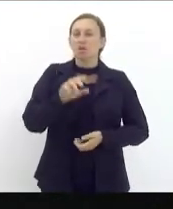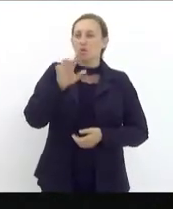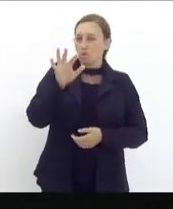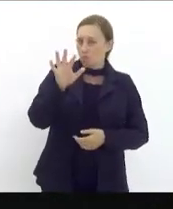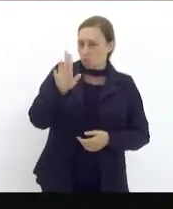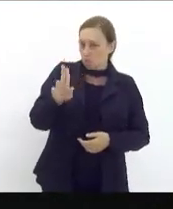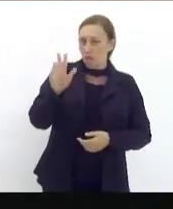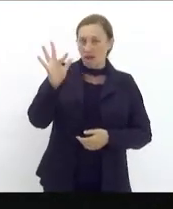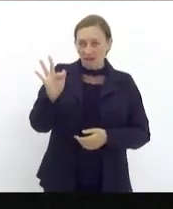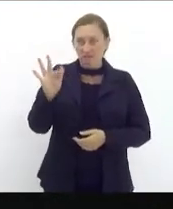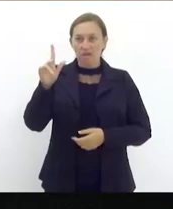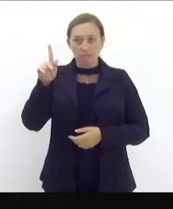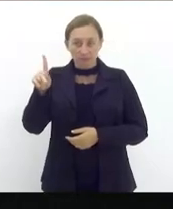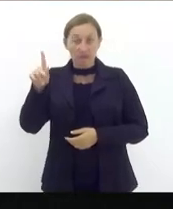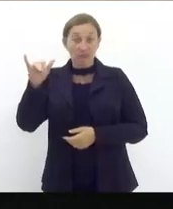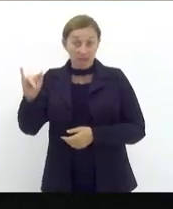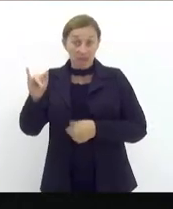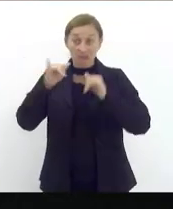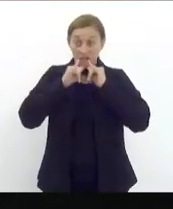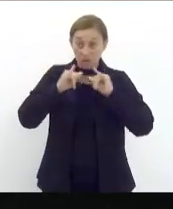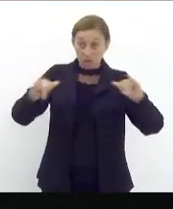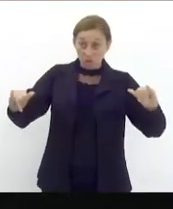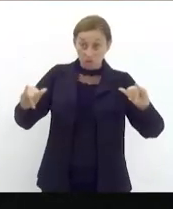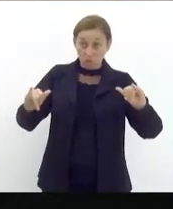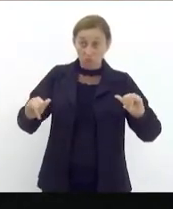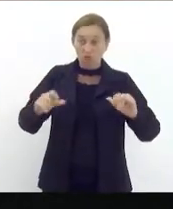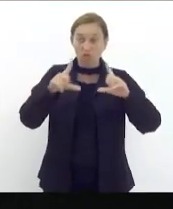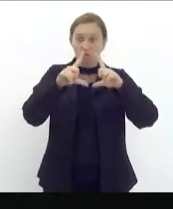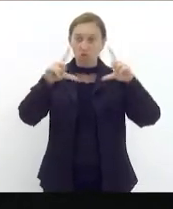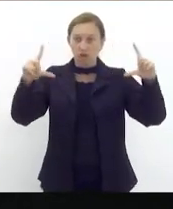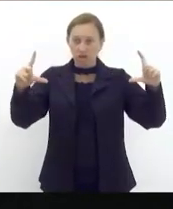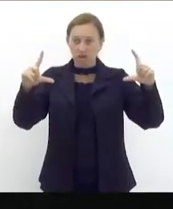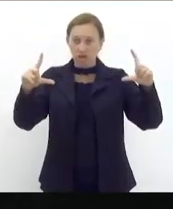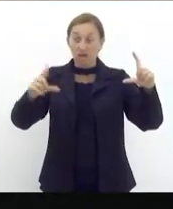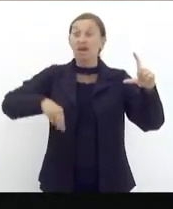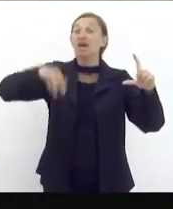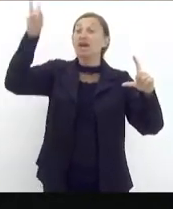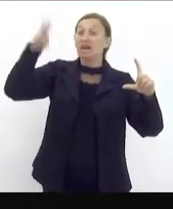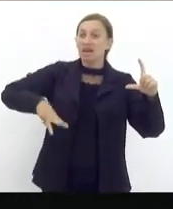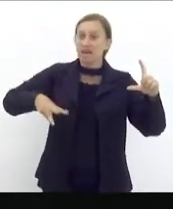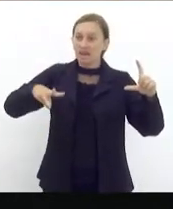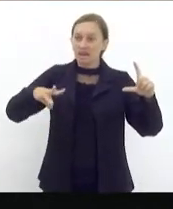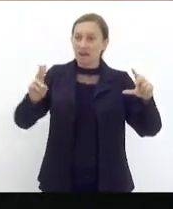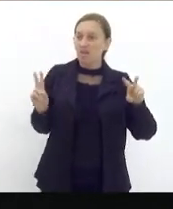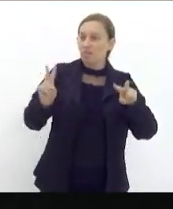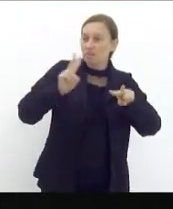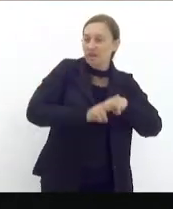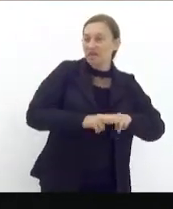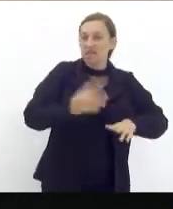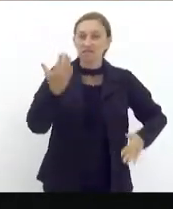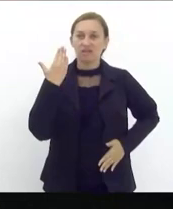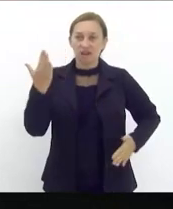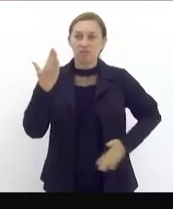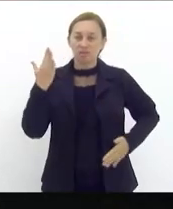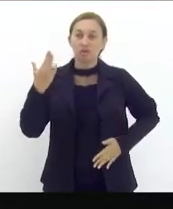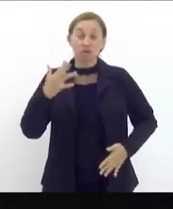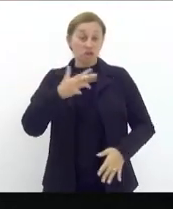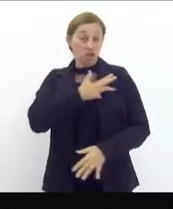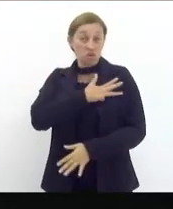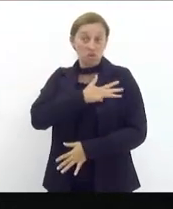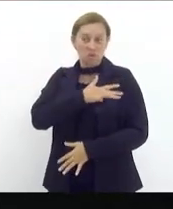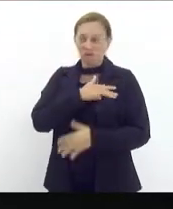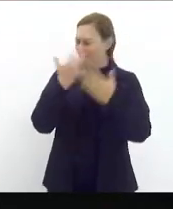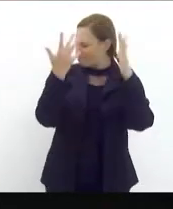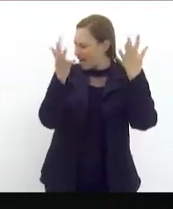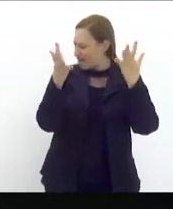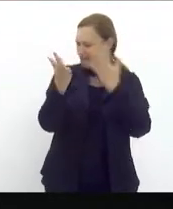divulgou mundo afora um cartaz de recompensa pra quem capturasse esses vagabundos que o Lula aplaude que o